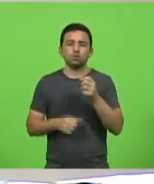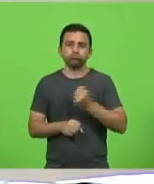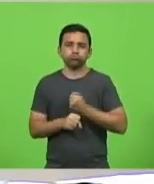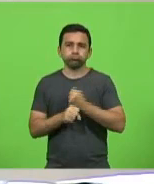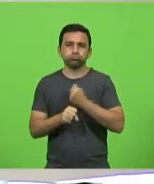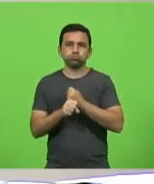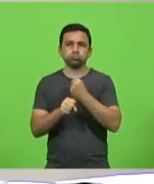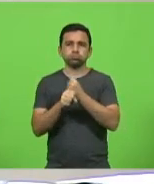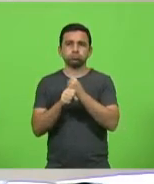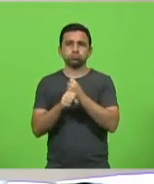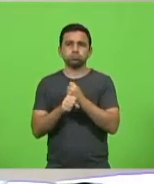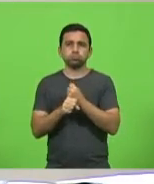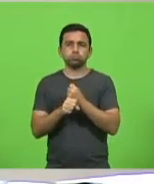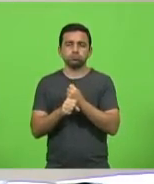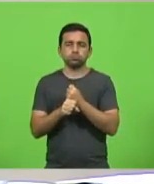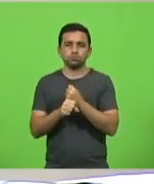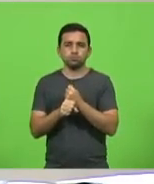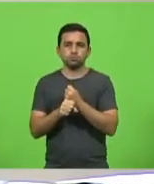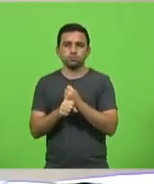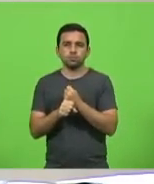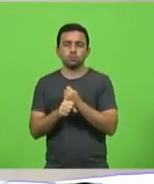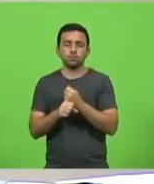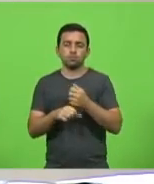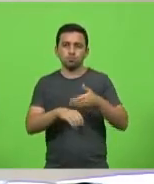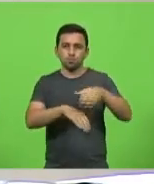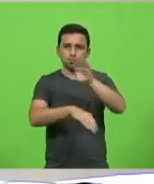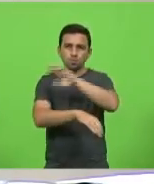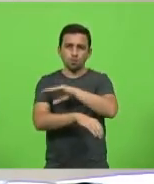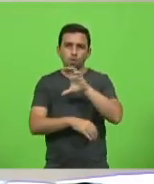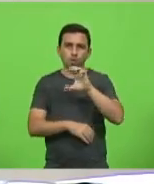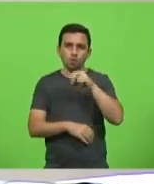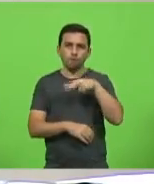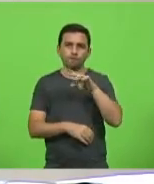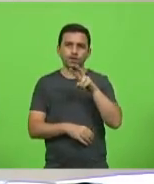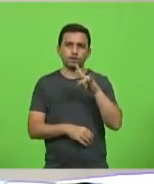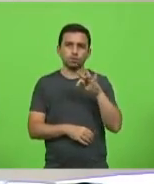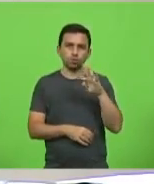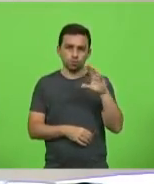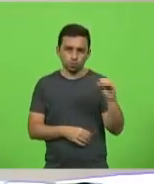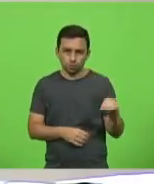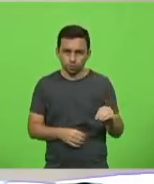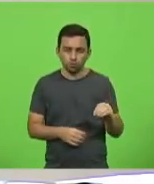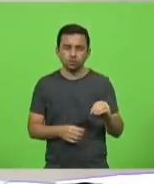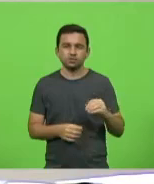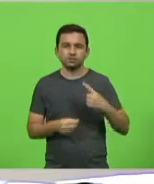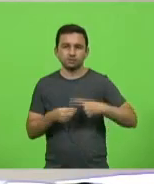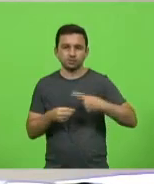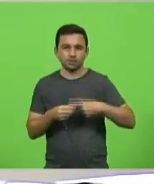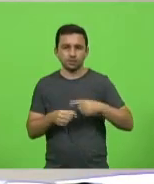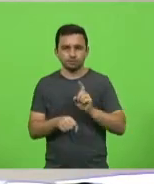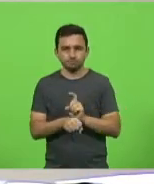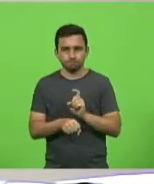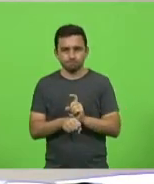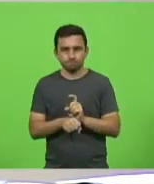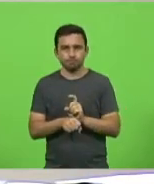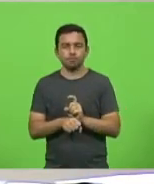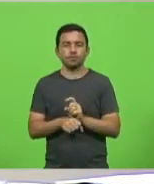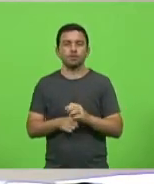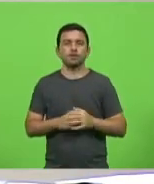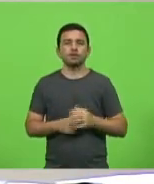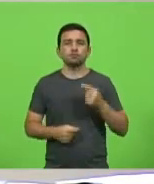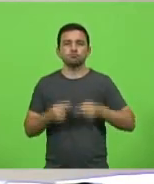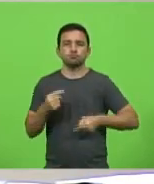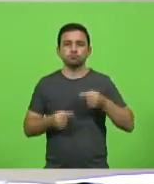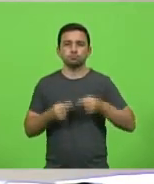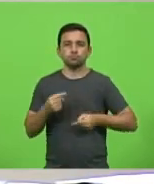parque no Morro dos Conventos, no município de Iararanguá. Em discussão, em